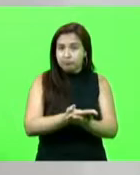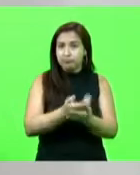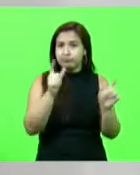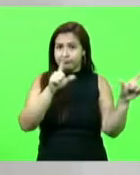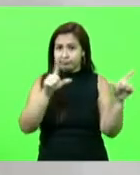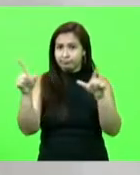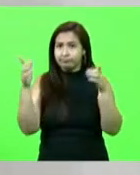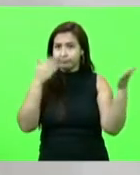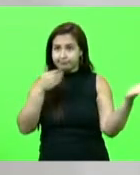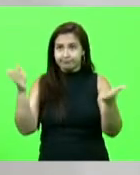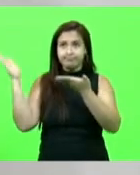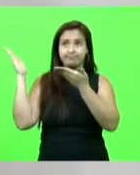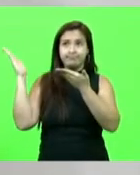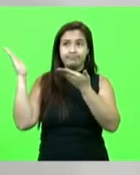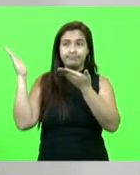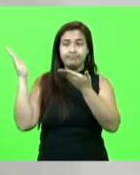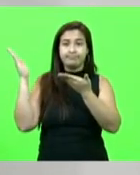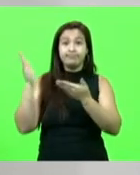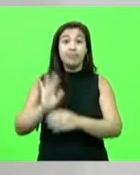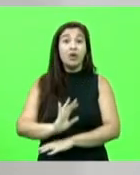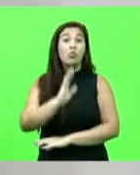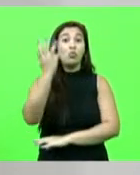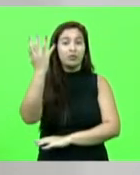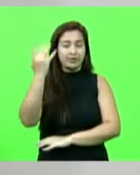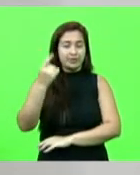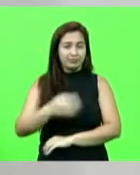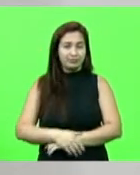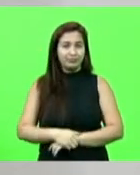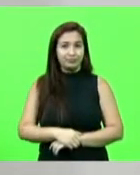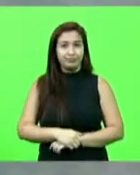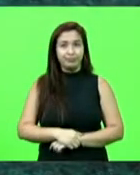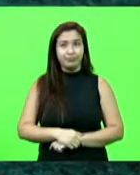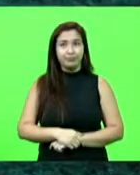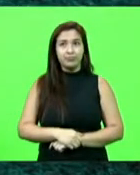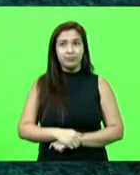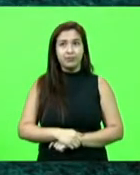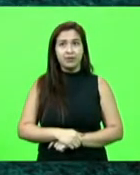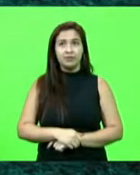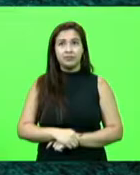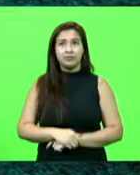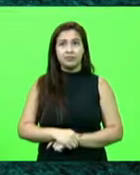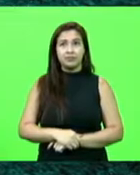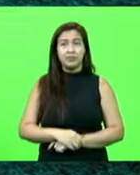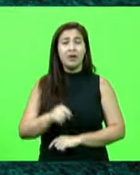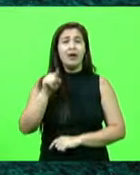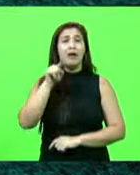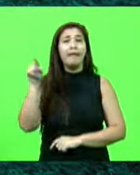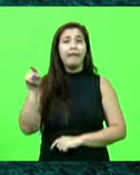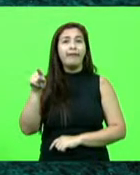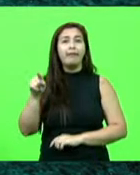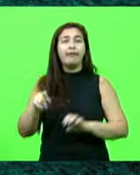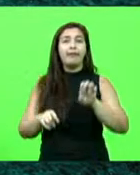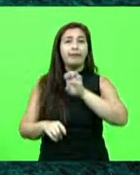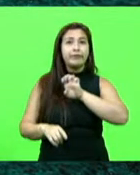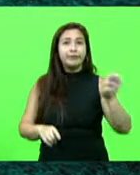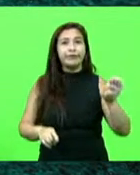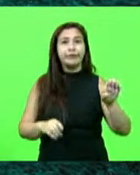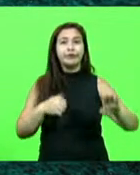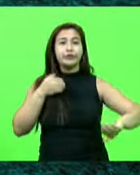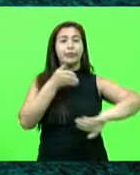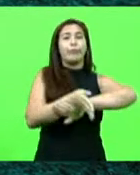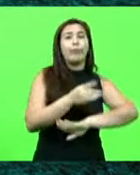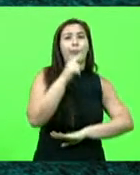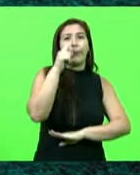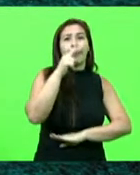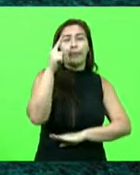desse triste episódio que aconteceu em Curitiba. Esquerdistas invadiram uma igreja na igreja